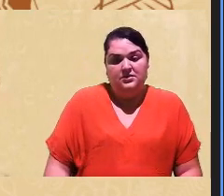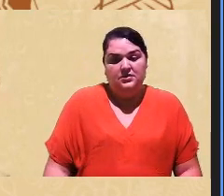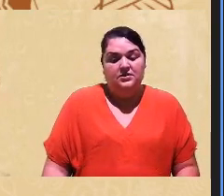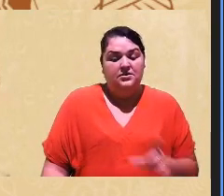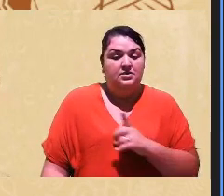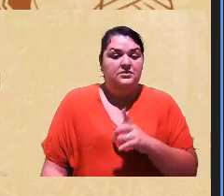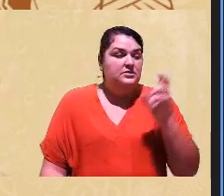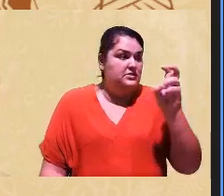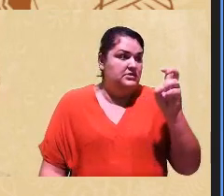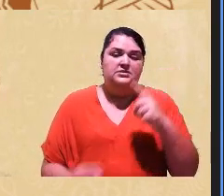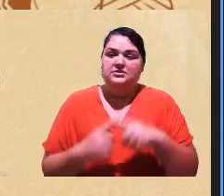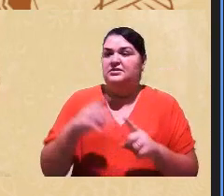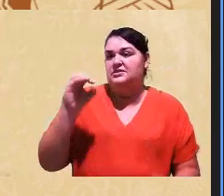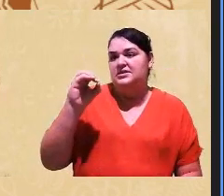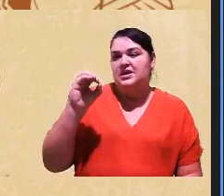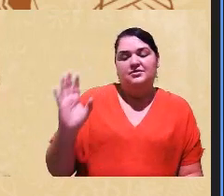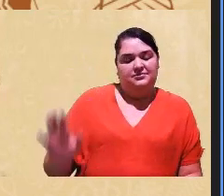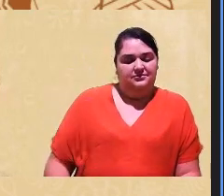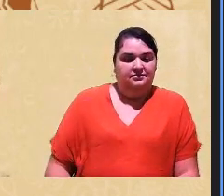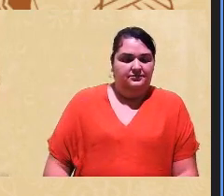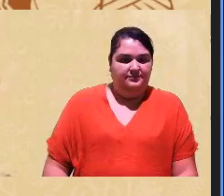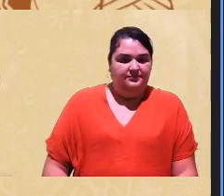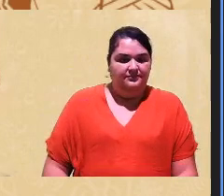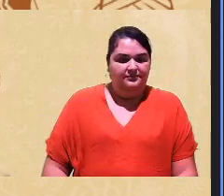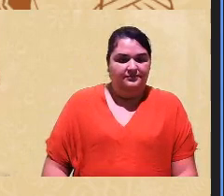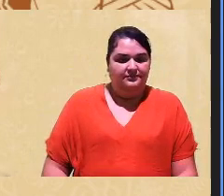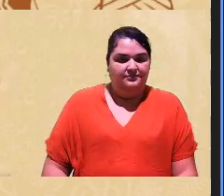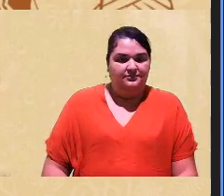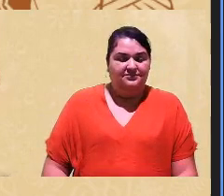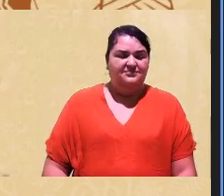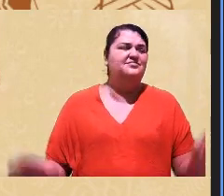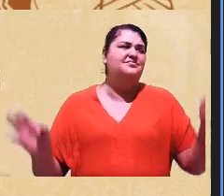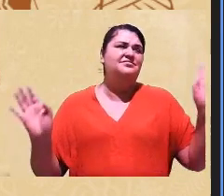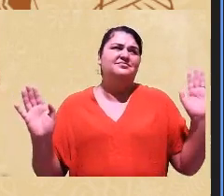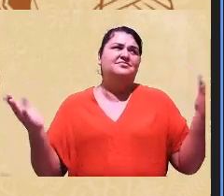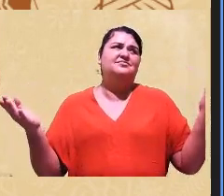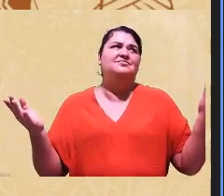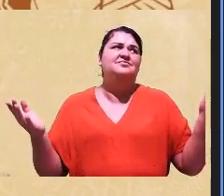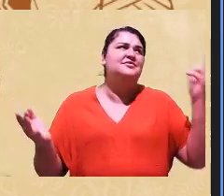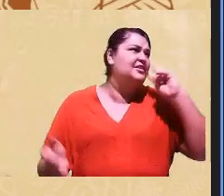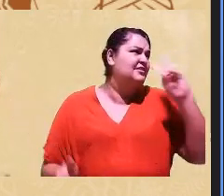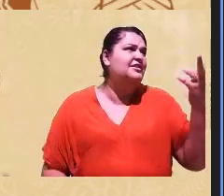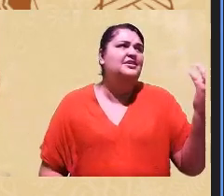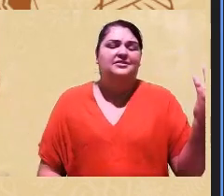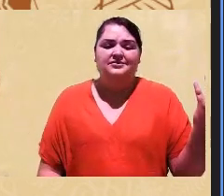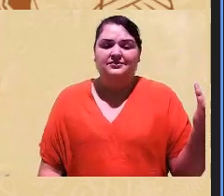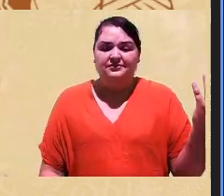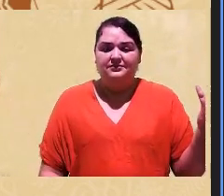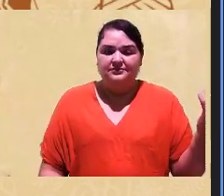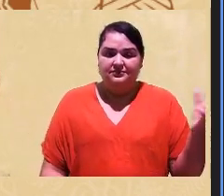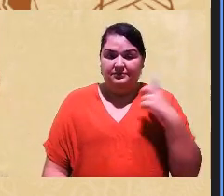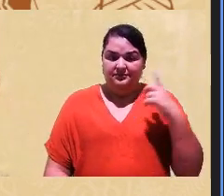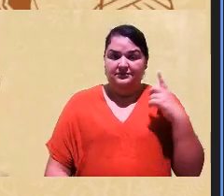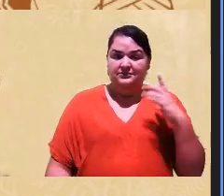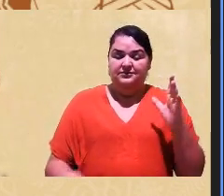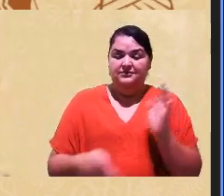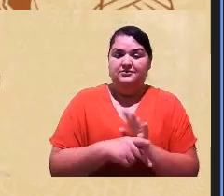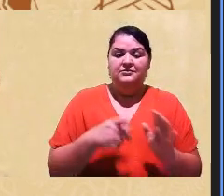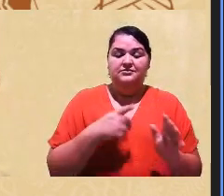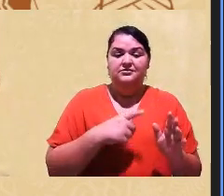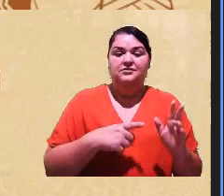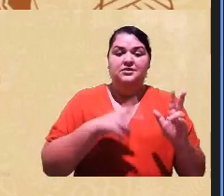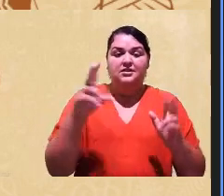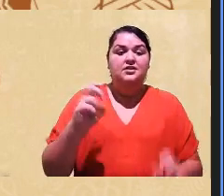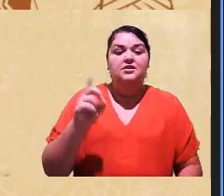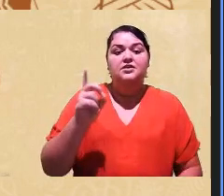0 né gente não deu ah para mim eu acho que é ah não mas olha então pronto eu já estou colocando esse como um caso não fácil